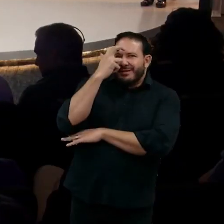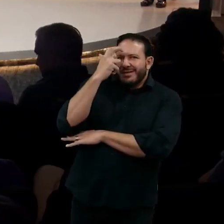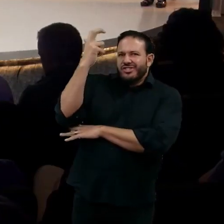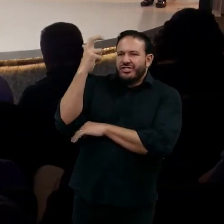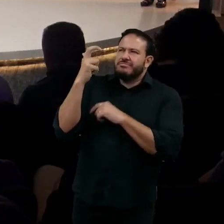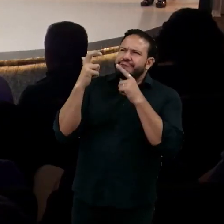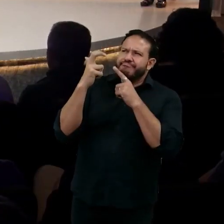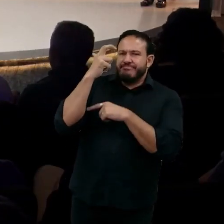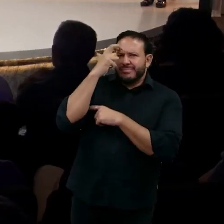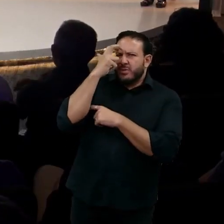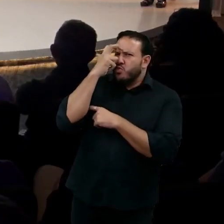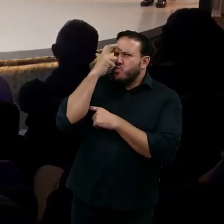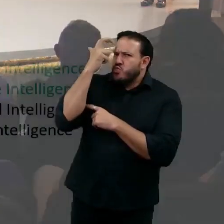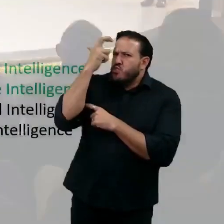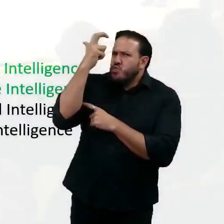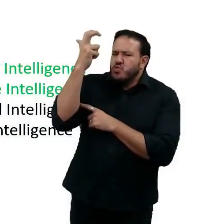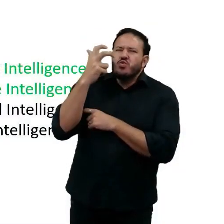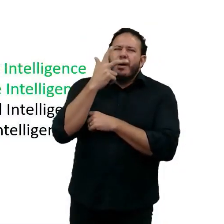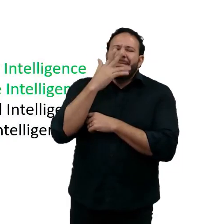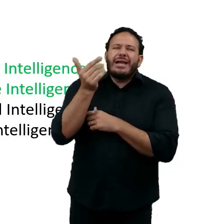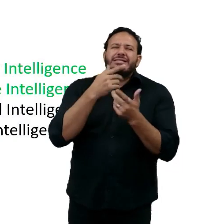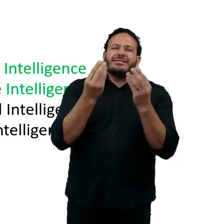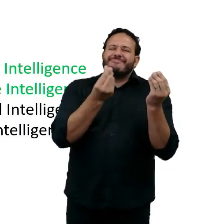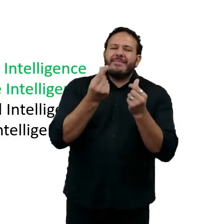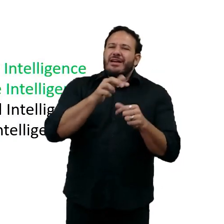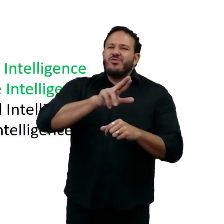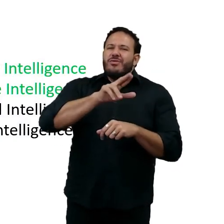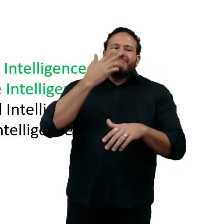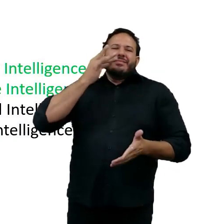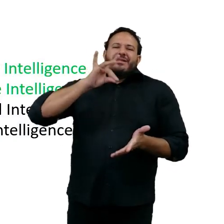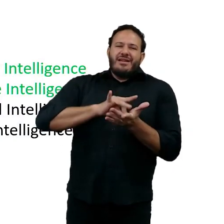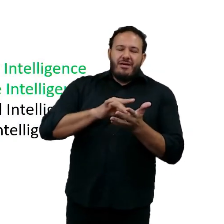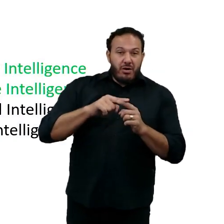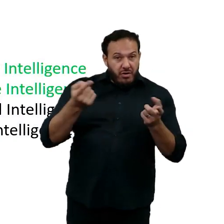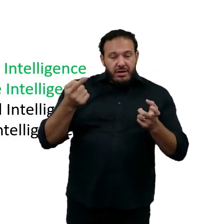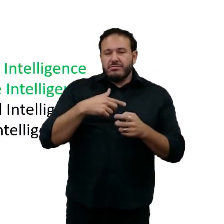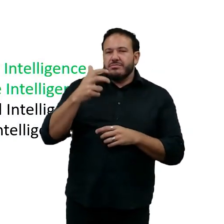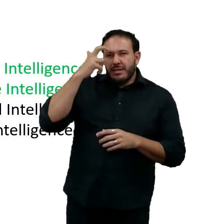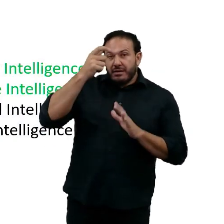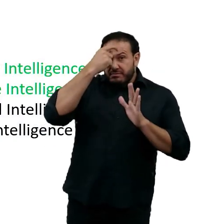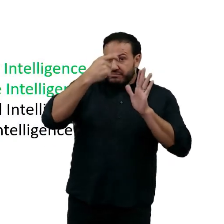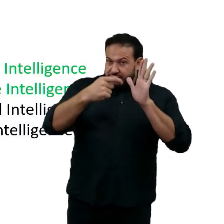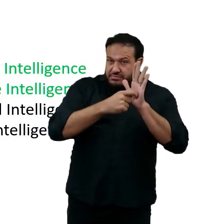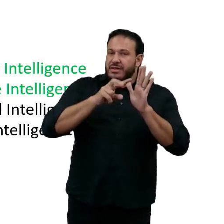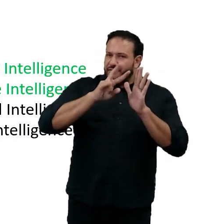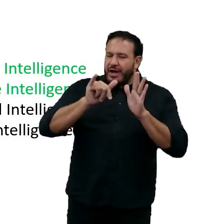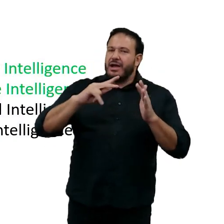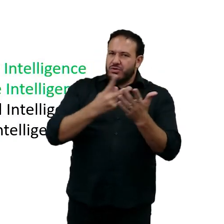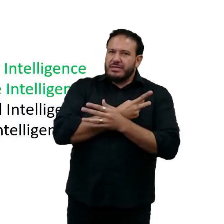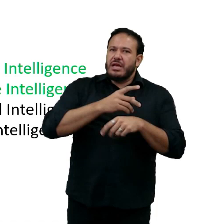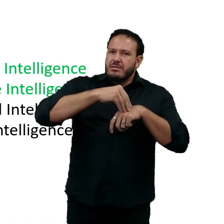superinteligência ainda é ficção científica, e a inteligência artificial geral vai acontecer na vida dos nossos alunos ainda.